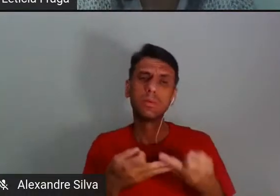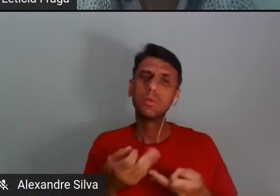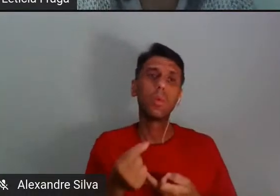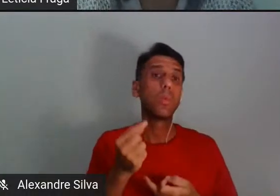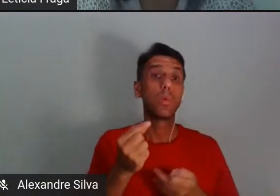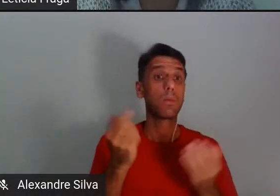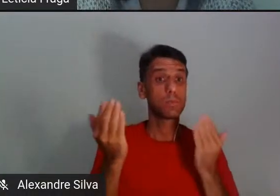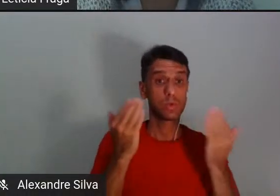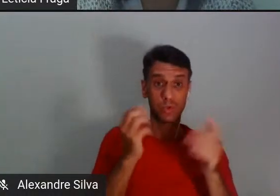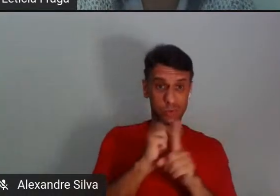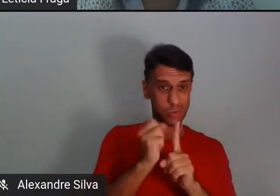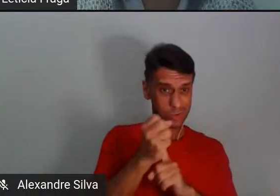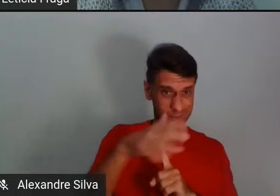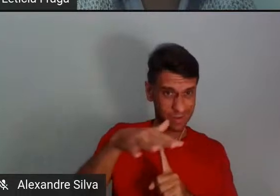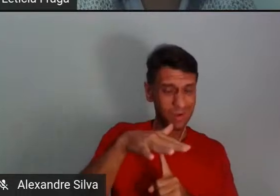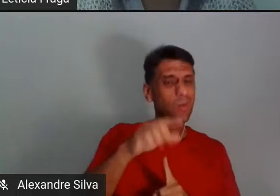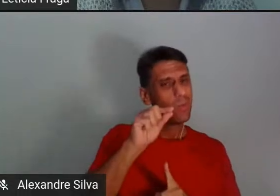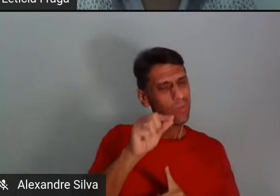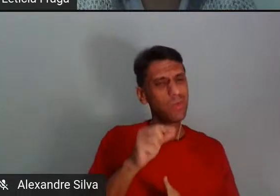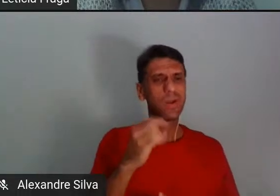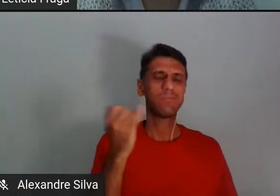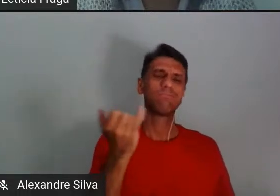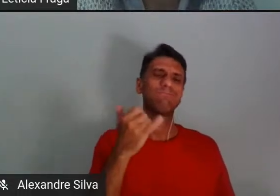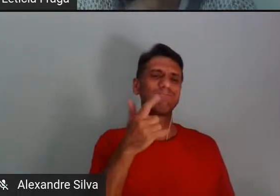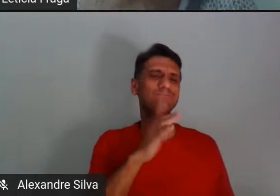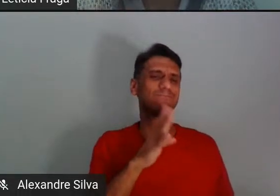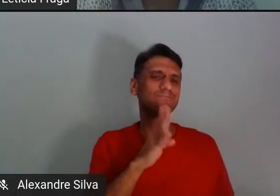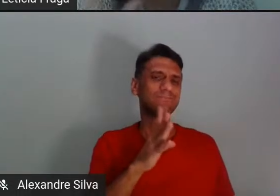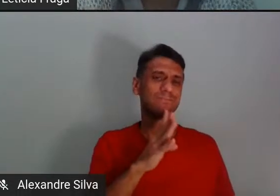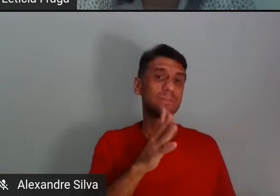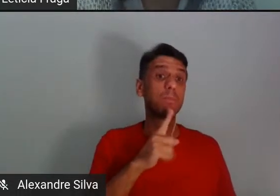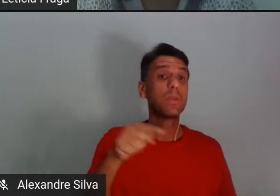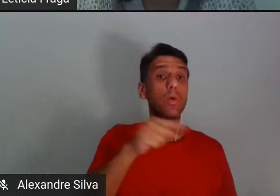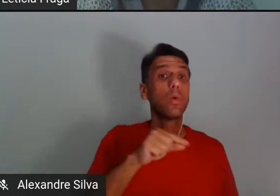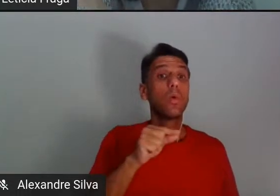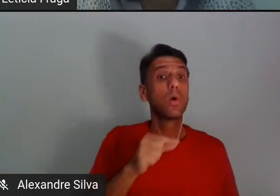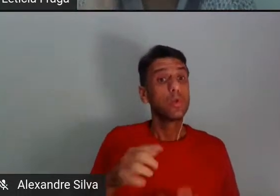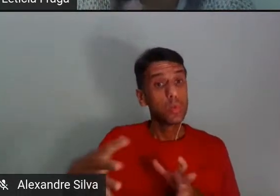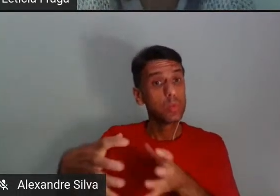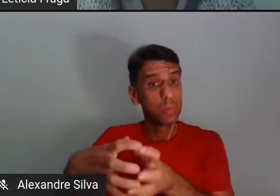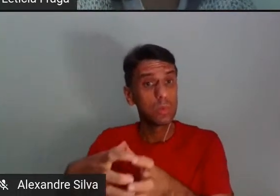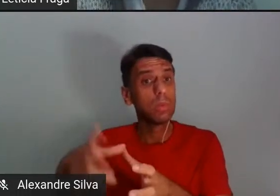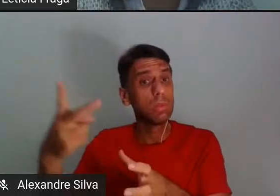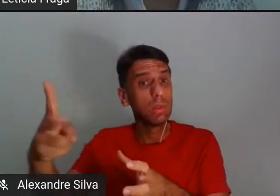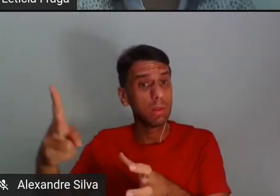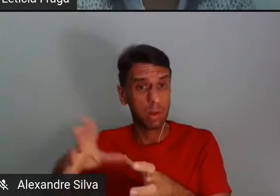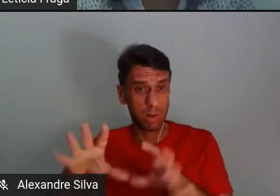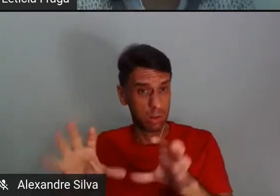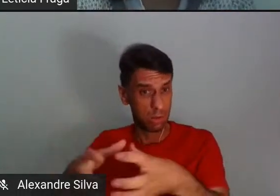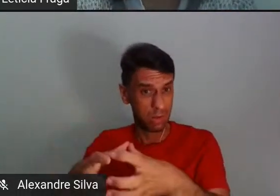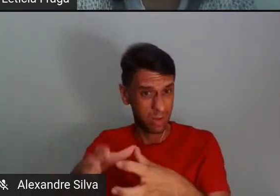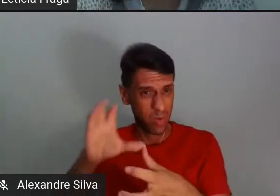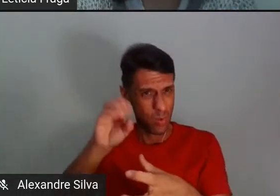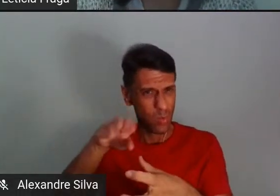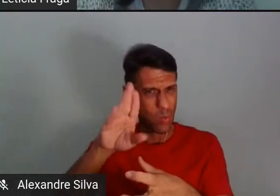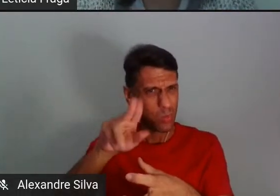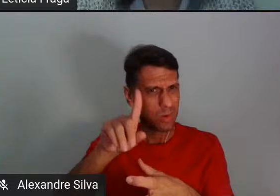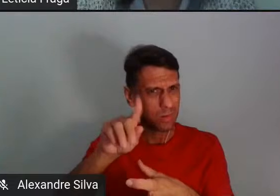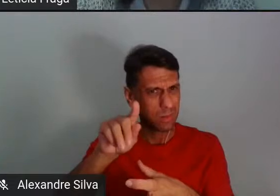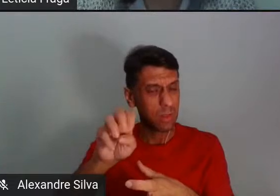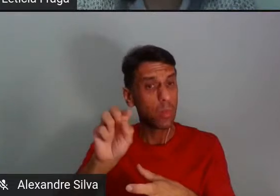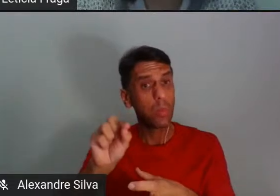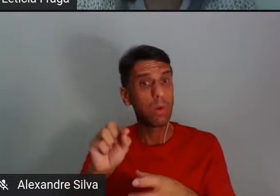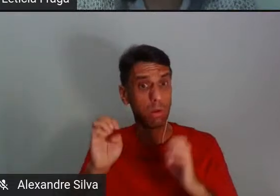legal nessa parte, né? Então, você tem que definir com a comunidade o que é ético e o que não é ético, né? Por exemplo,